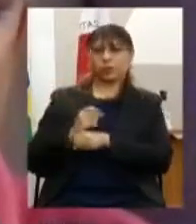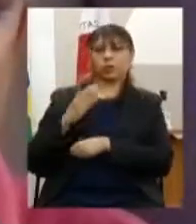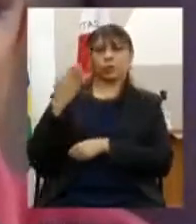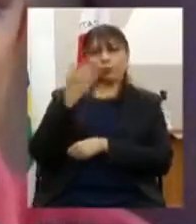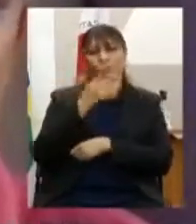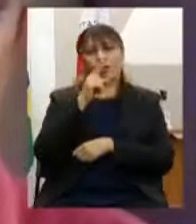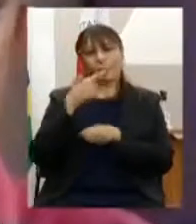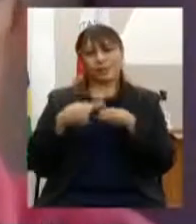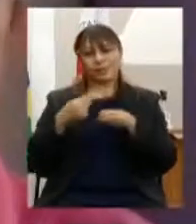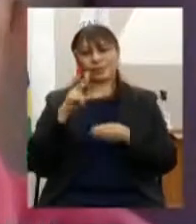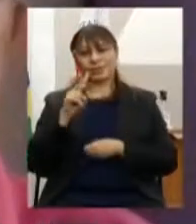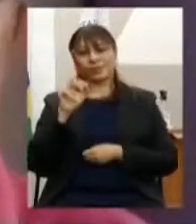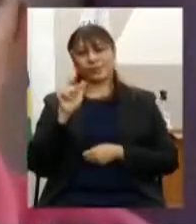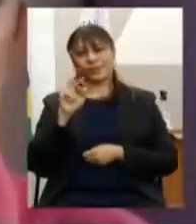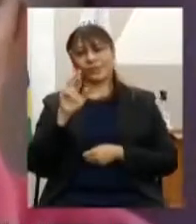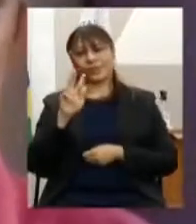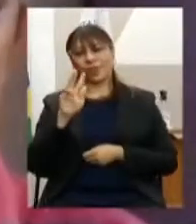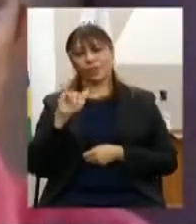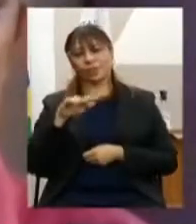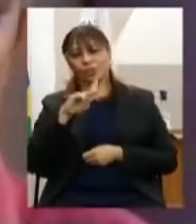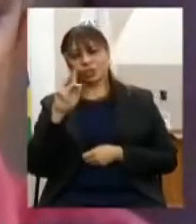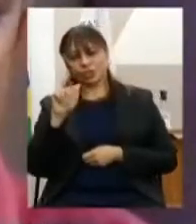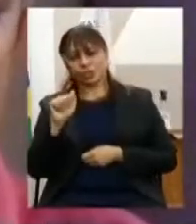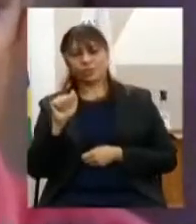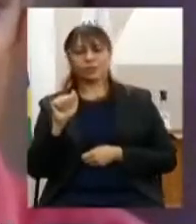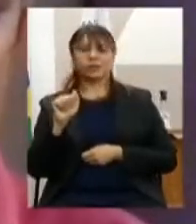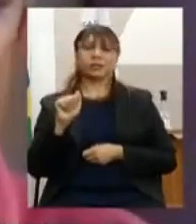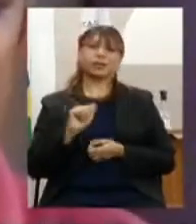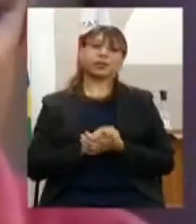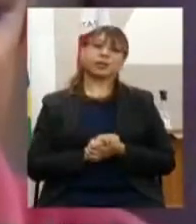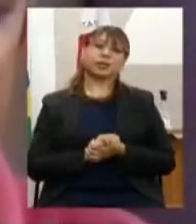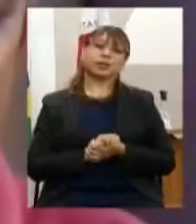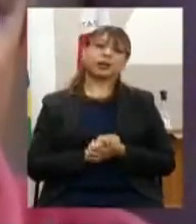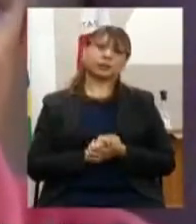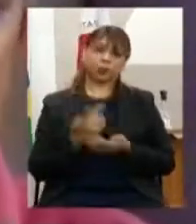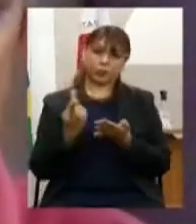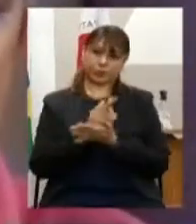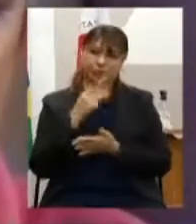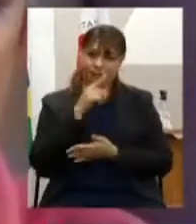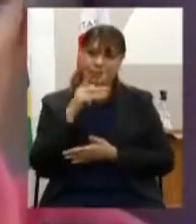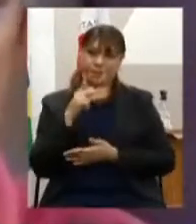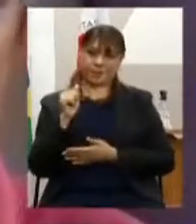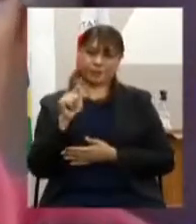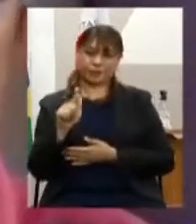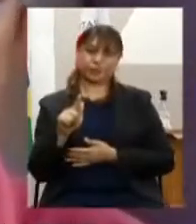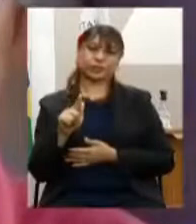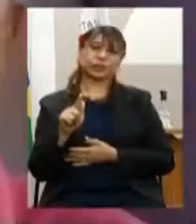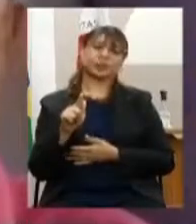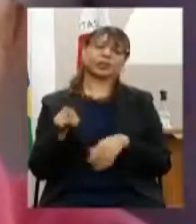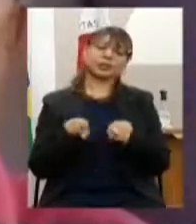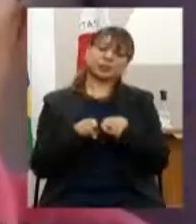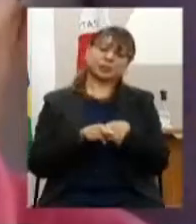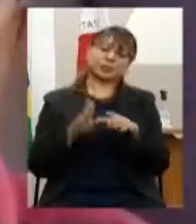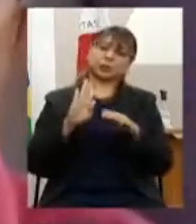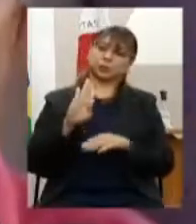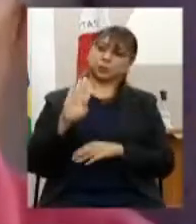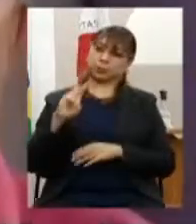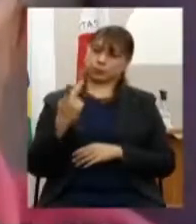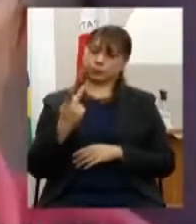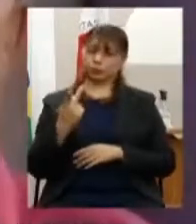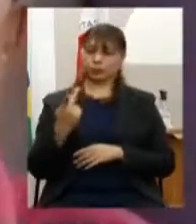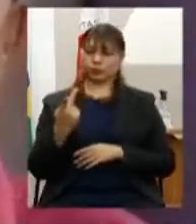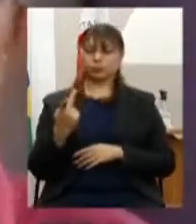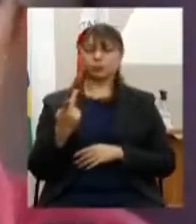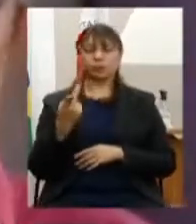a gente teve a sua cidade, teve um PPAG lá na sua cidade, teve em Belo Horizonte. Então, foi um